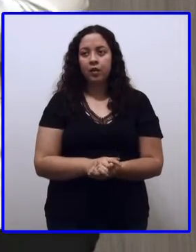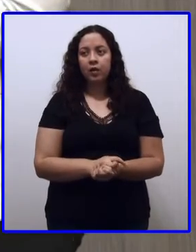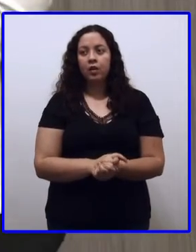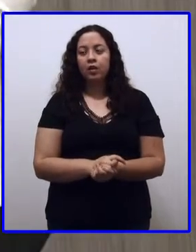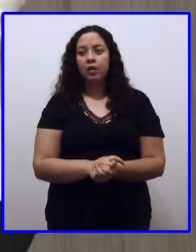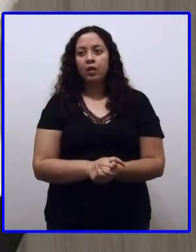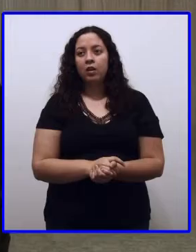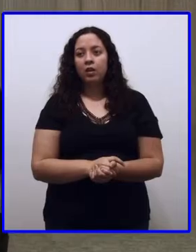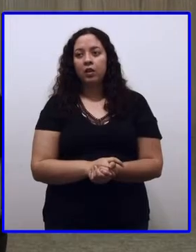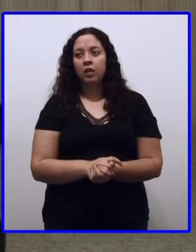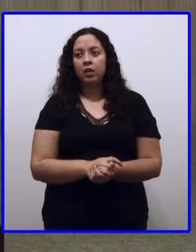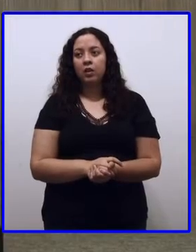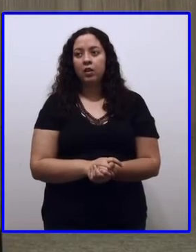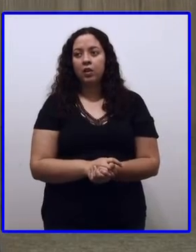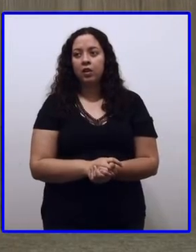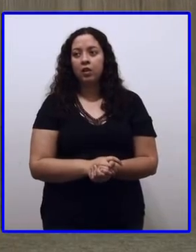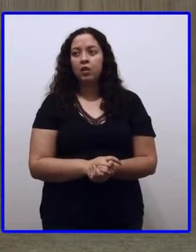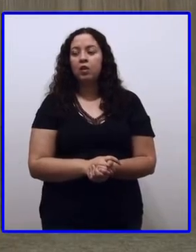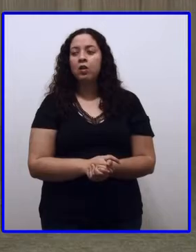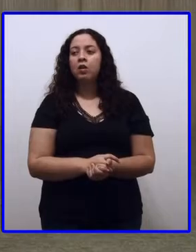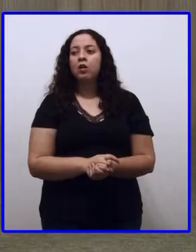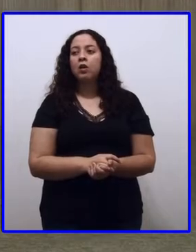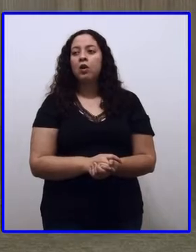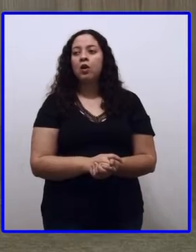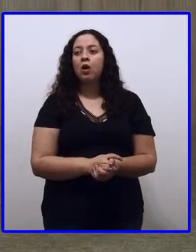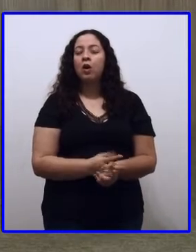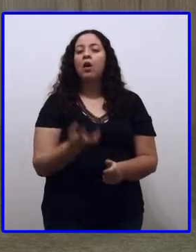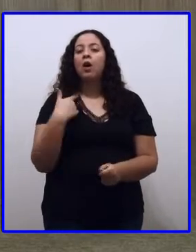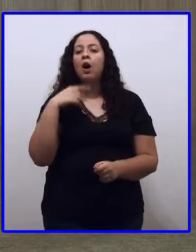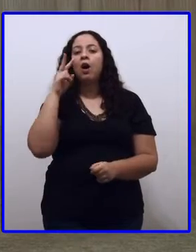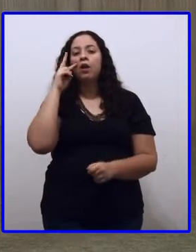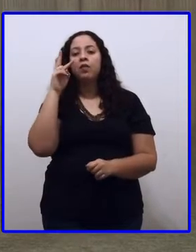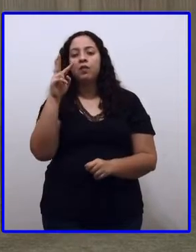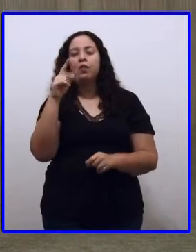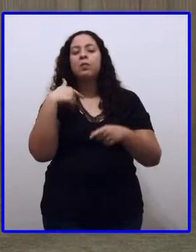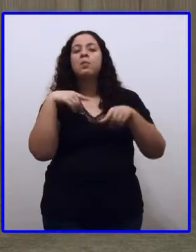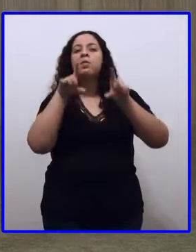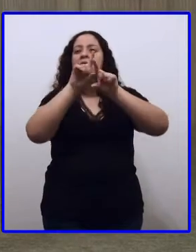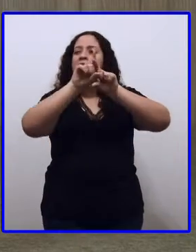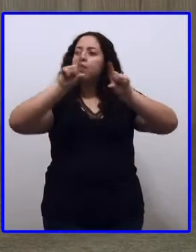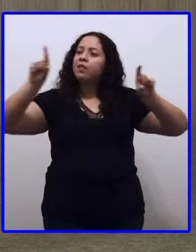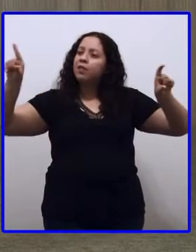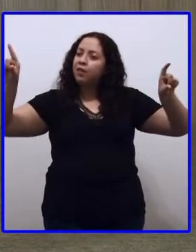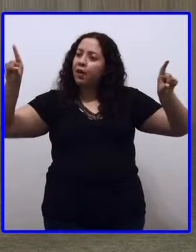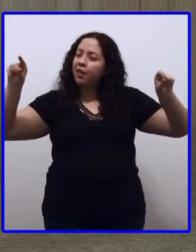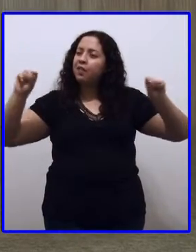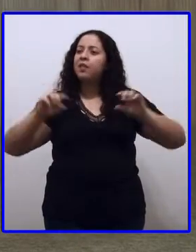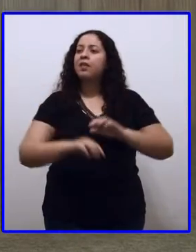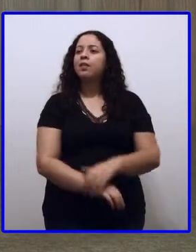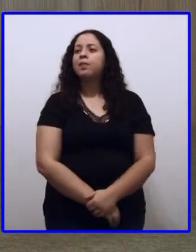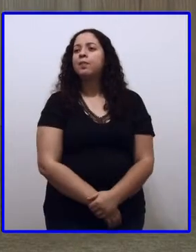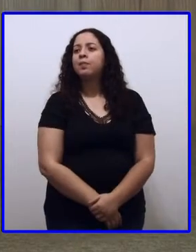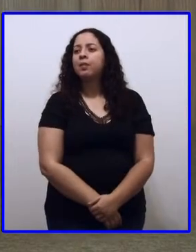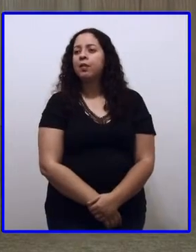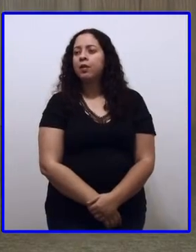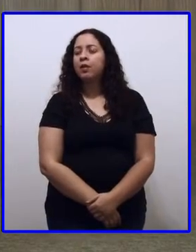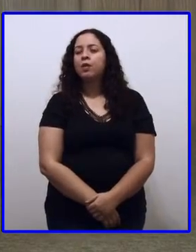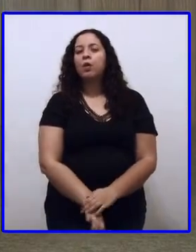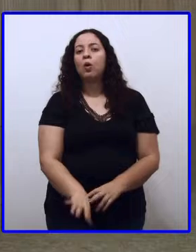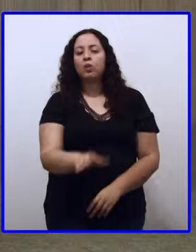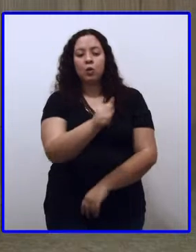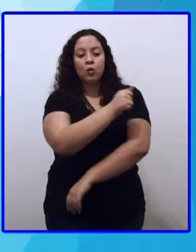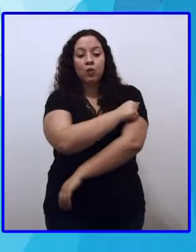É como se fosse o verbo amigo, né, Pro Camila? Se ele vai auxiliar, se ele vai ajudar. Ele está ali do ladinho, ele é um amigo. Muito bem.